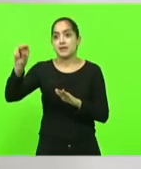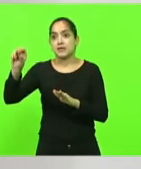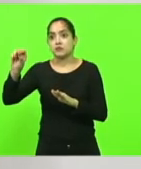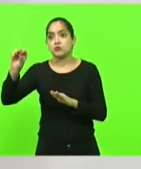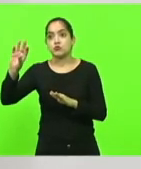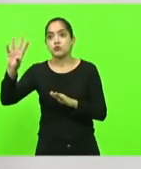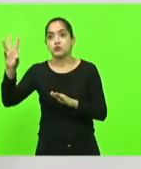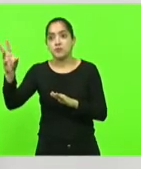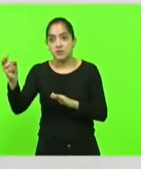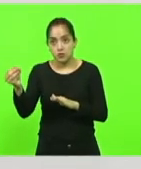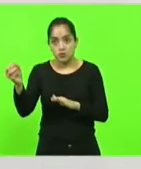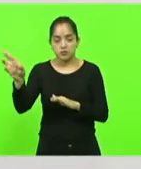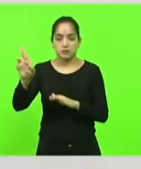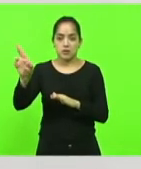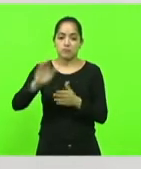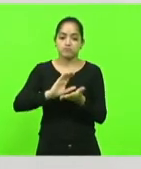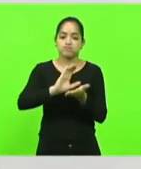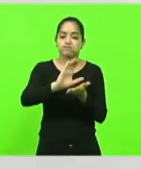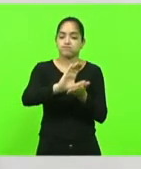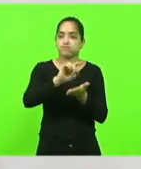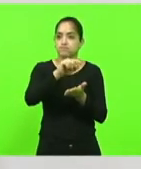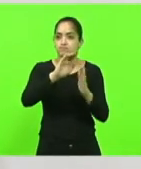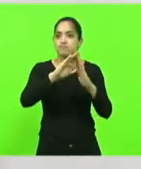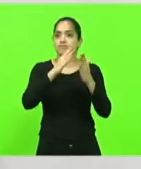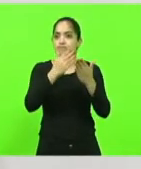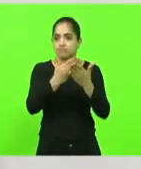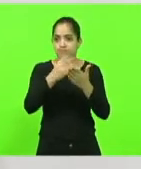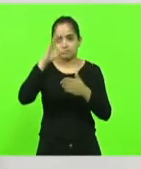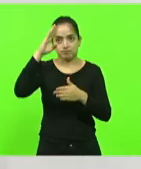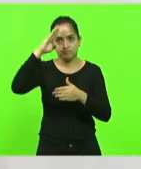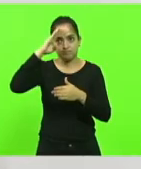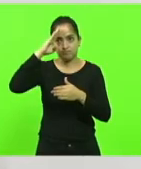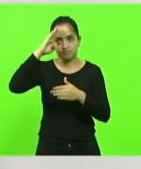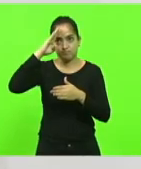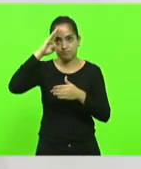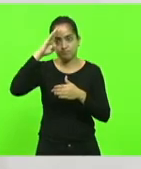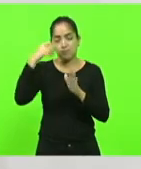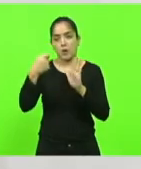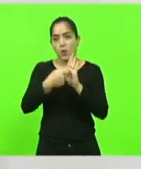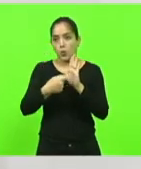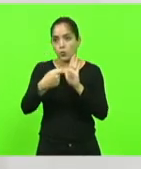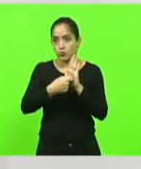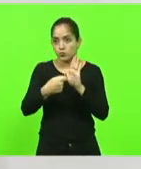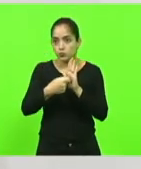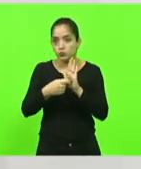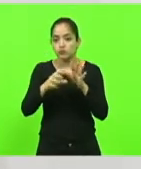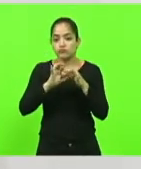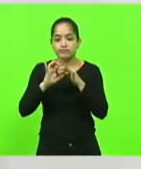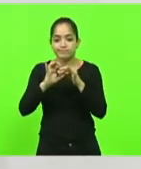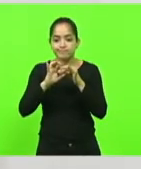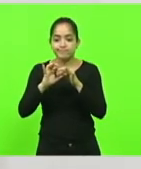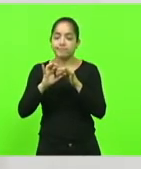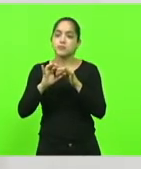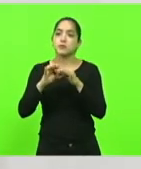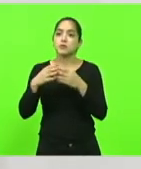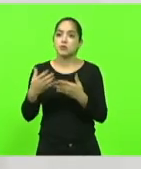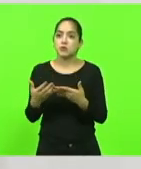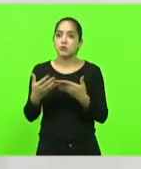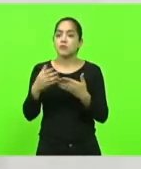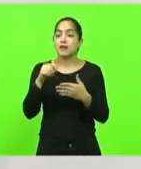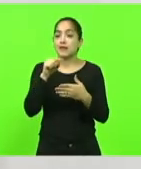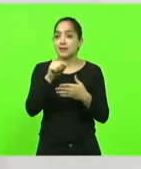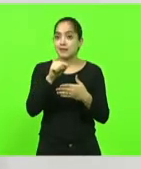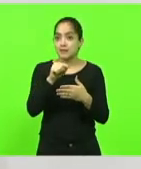para o colégio militar, que também era uma batalha ali do governo municipal, e a gente uniu forças, demos as mãos, e estávamos ali